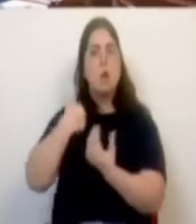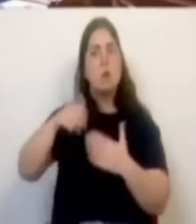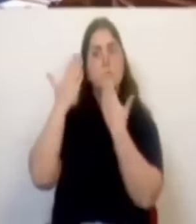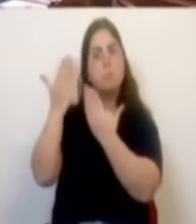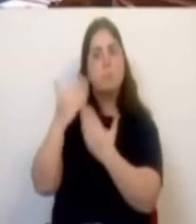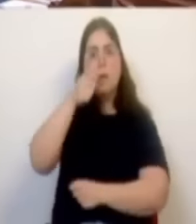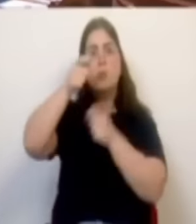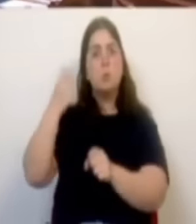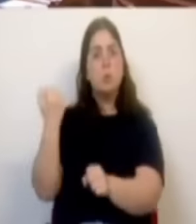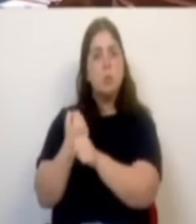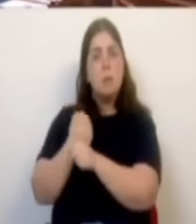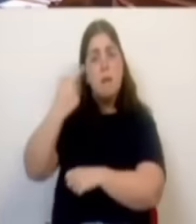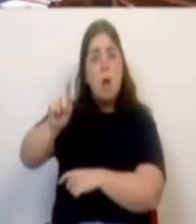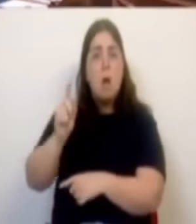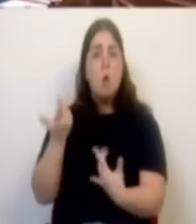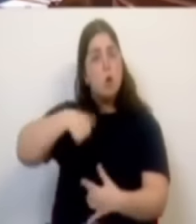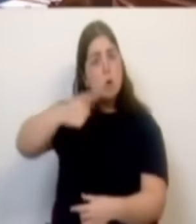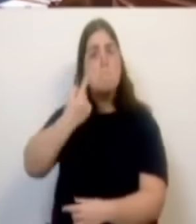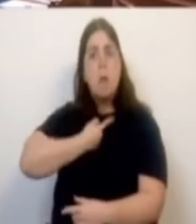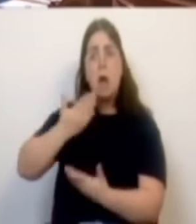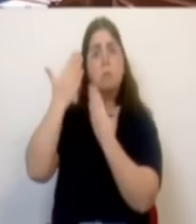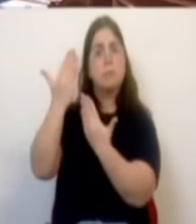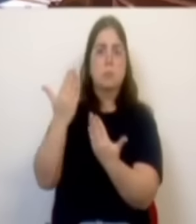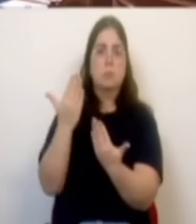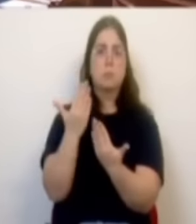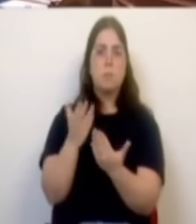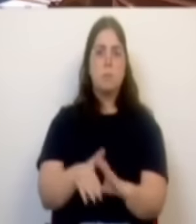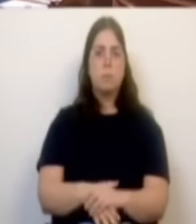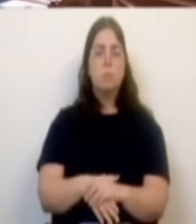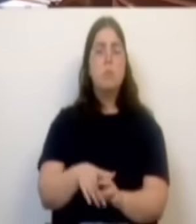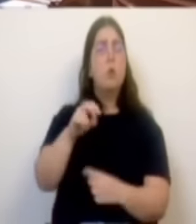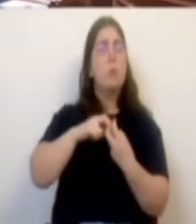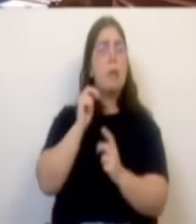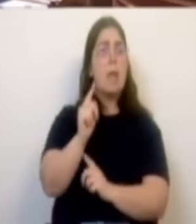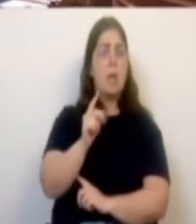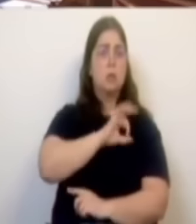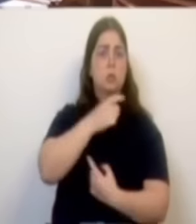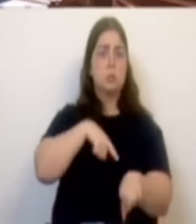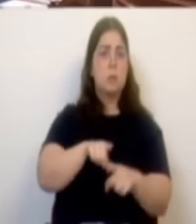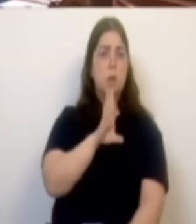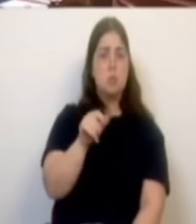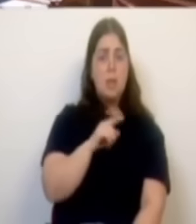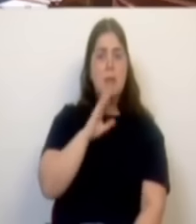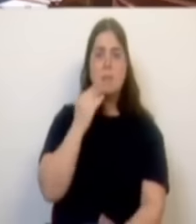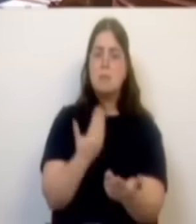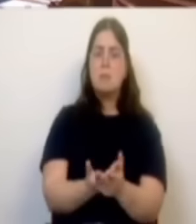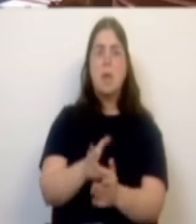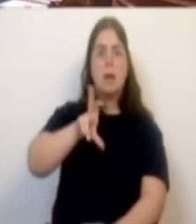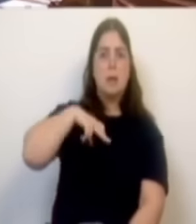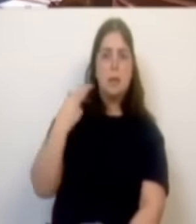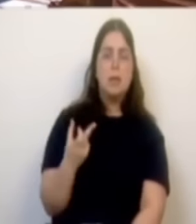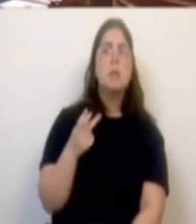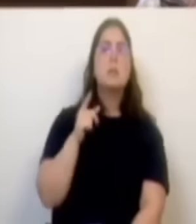Esse é que é o problema. É que, Sr. Deputado, o deputado José Dias Fernandes foi trabalhar e contribuir para a riqueza da